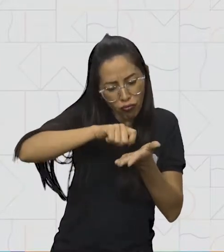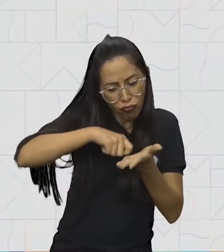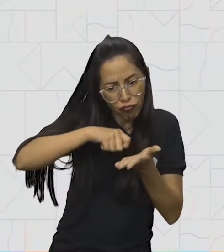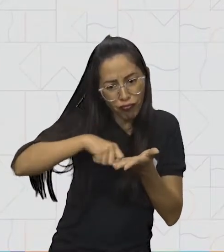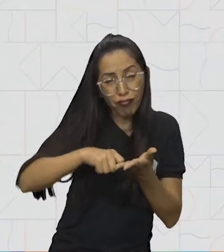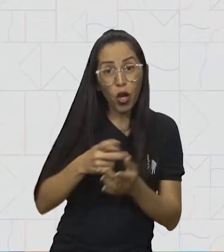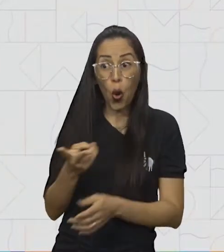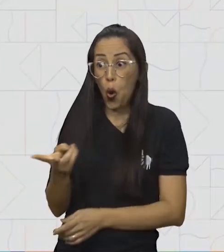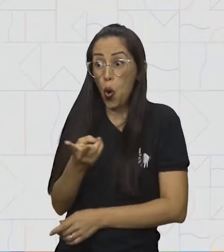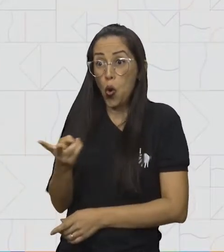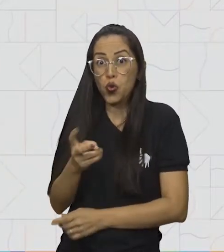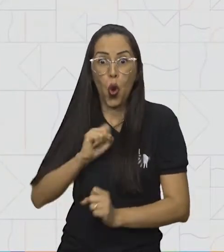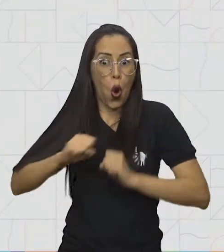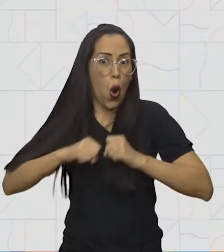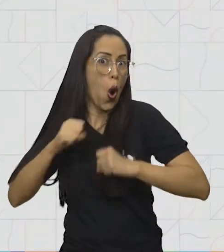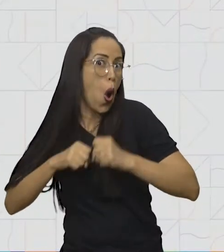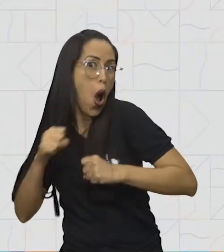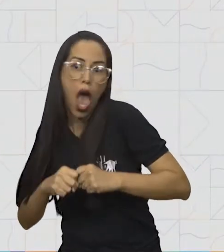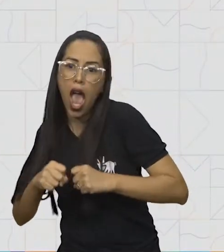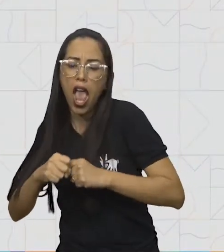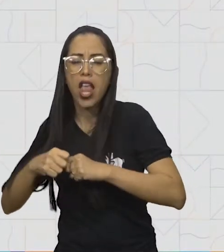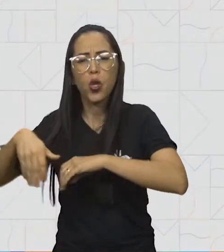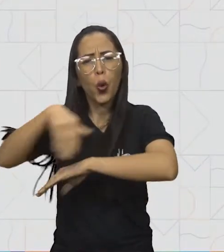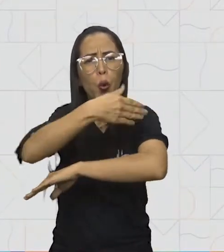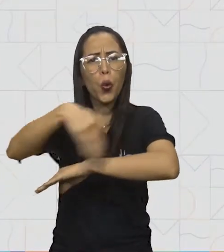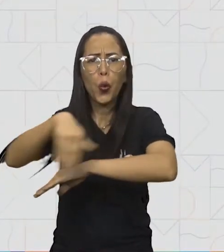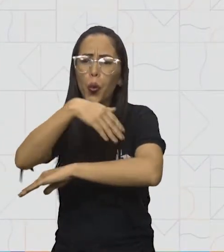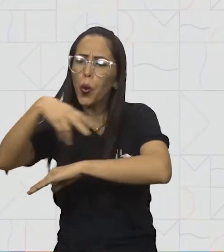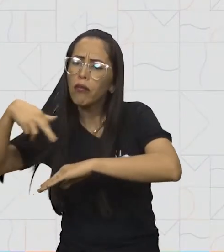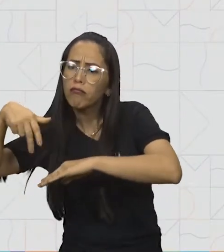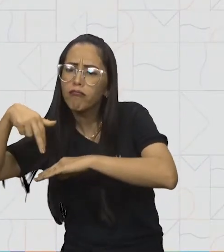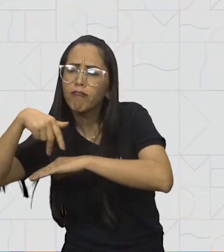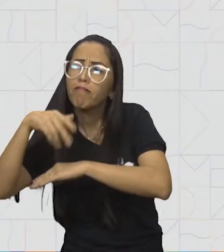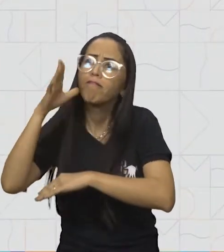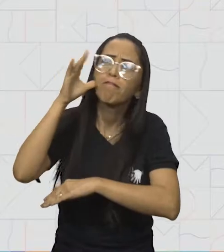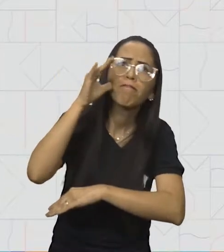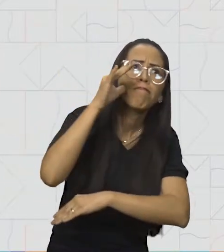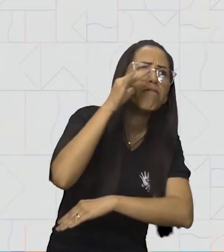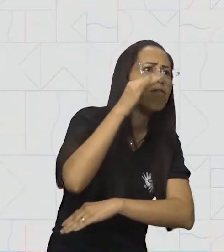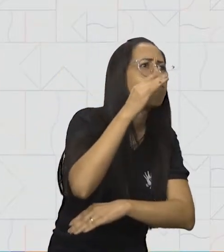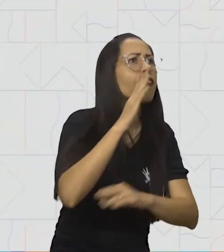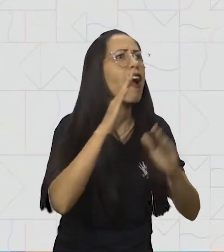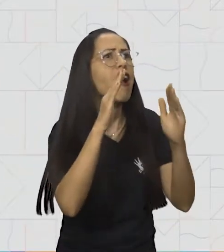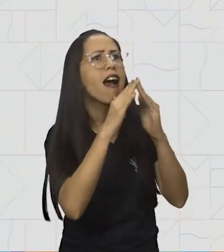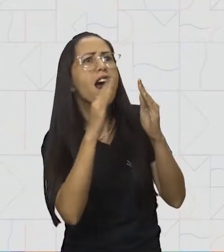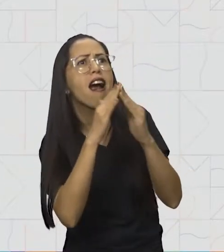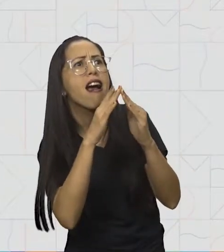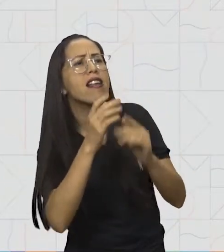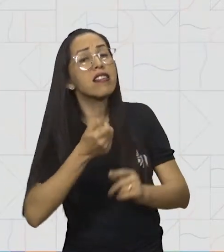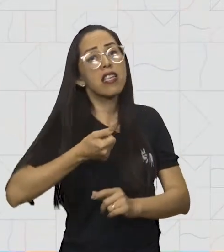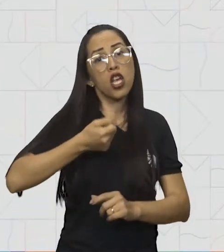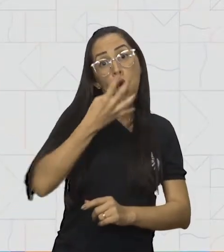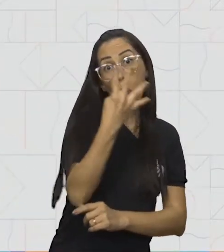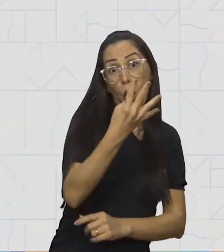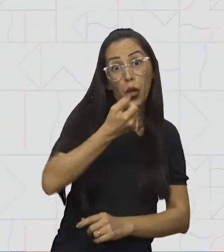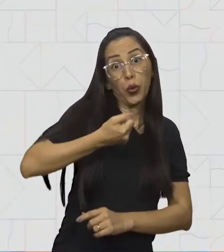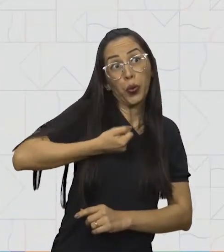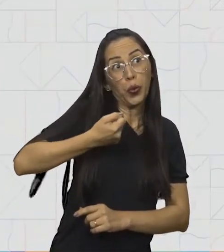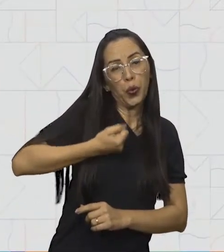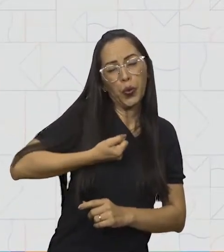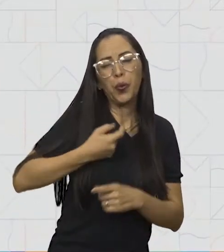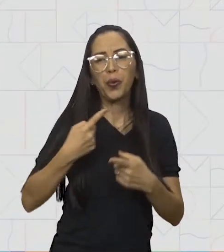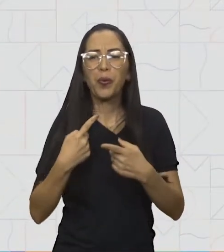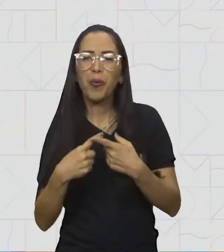perderam tempo. Foram correndo procurar uma casa com quatro algarismos para participarem da